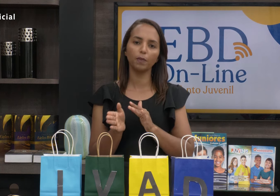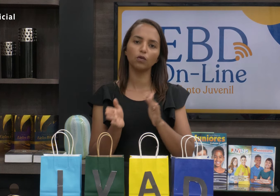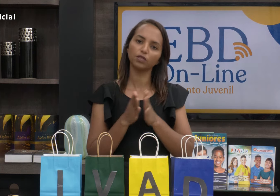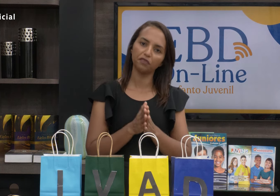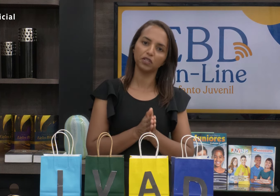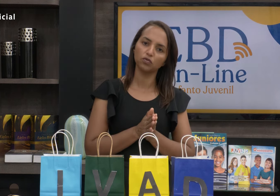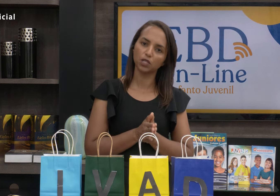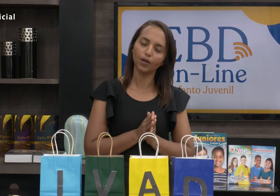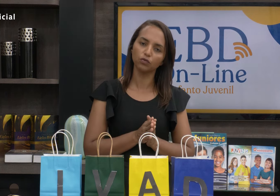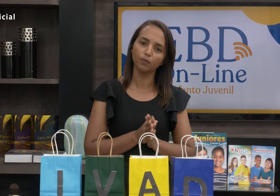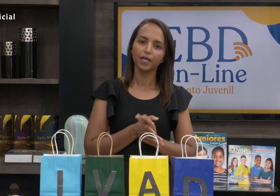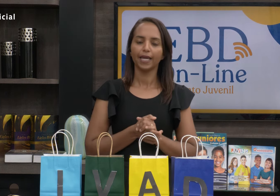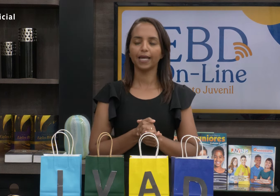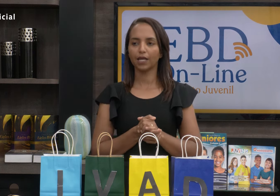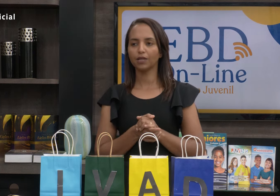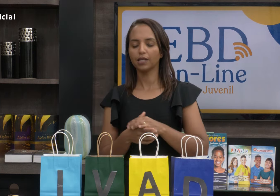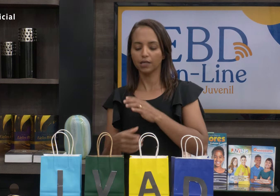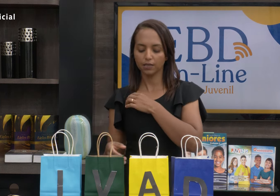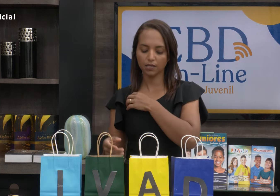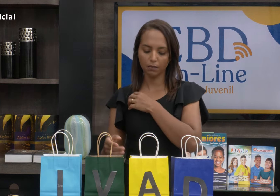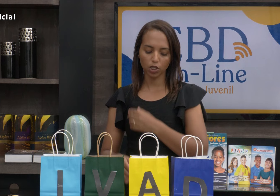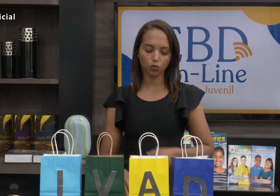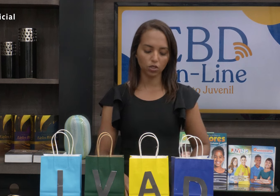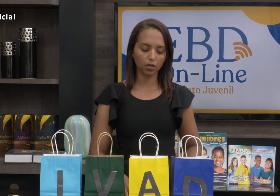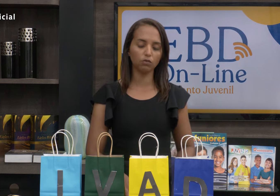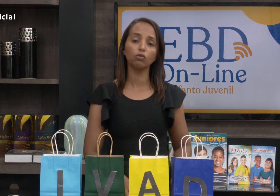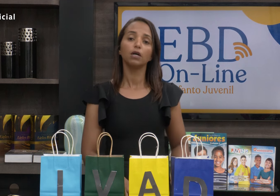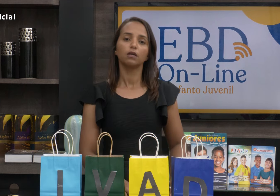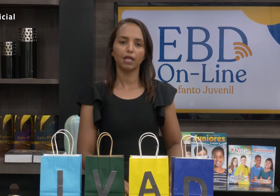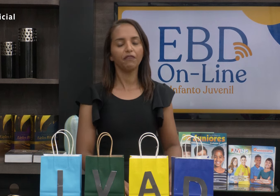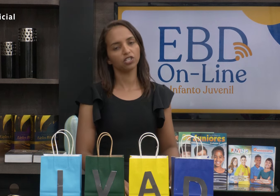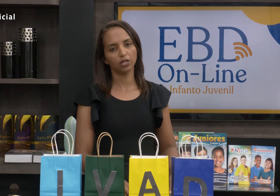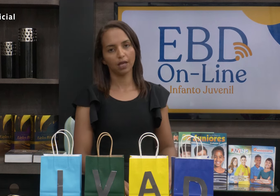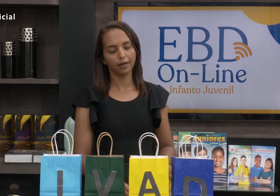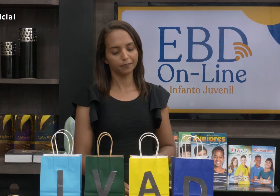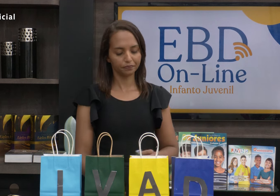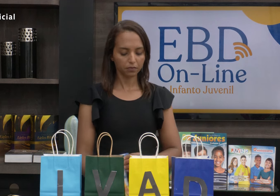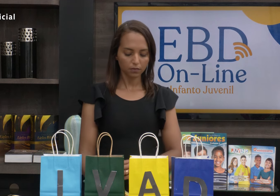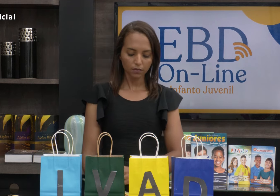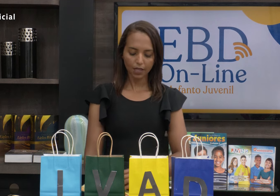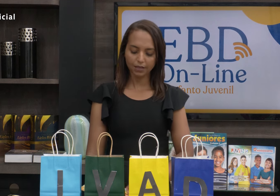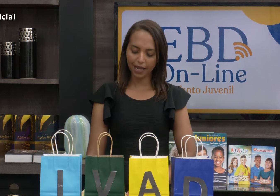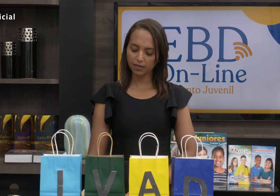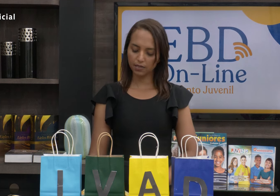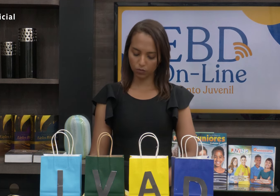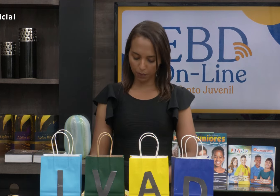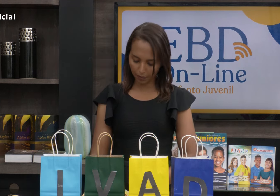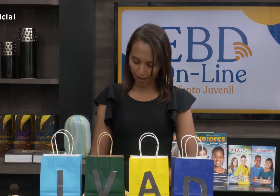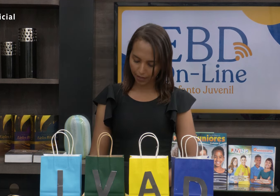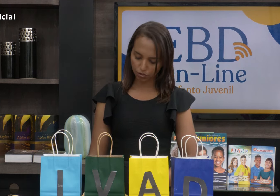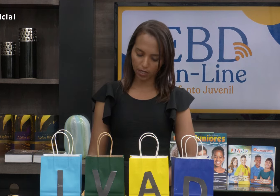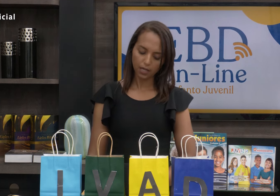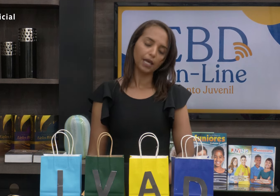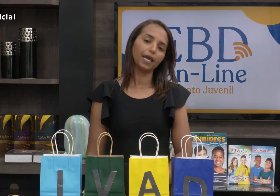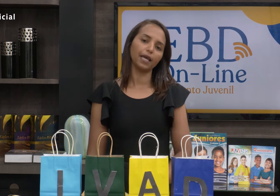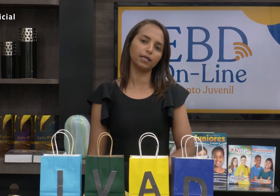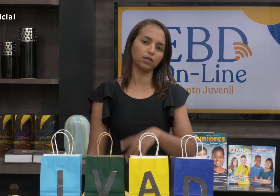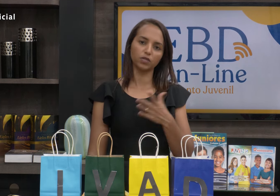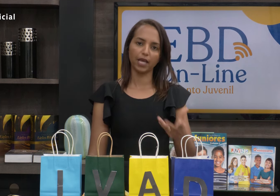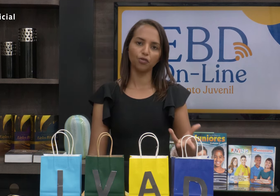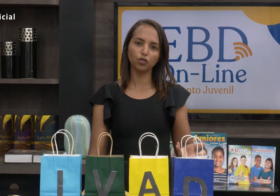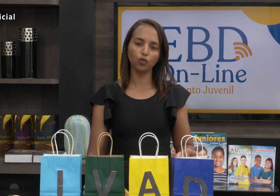versículo bíblico na frente do seu aluno. É claro que tem crianças que, mesmo estendo na faixa etária da lição de primários, né?